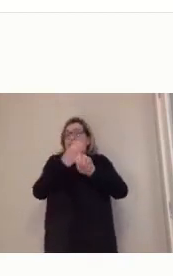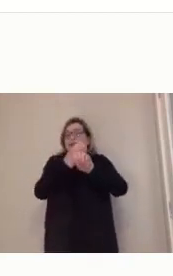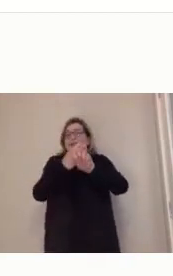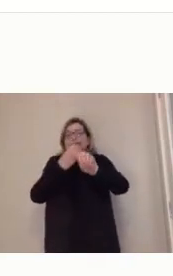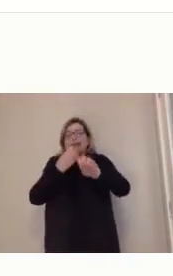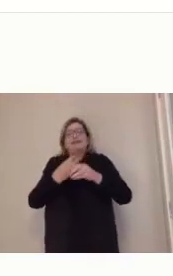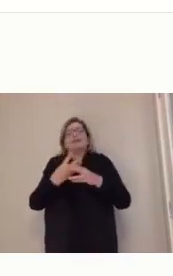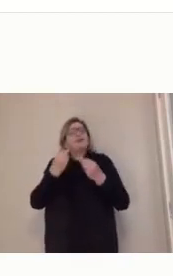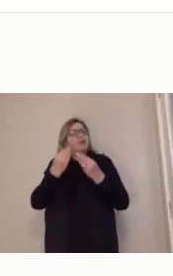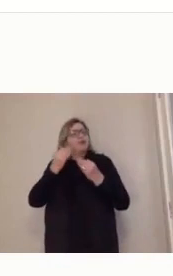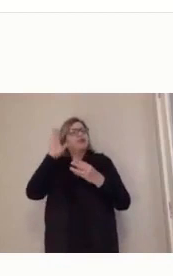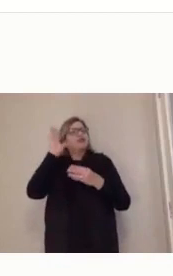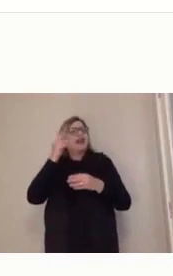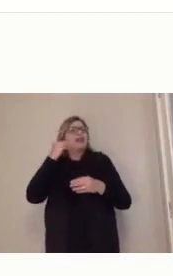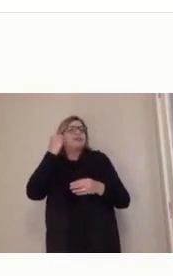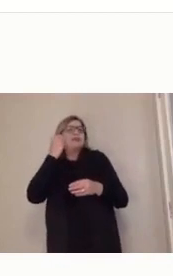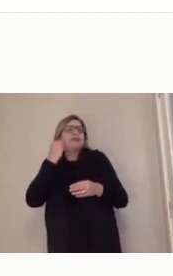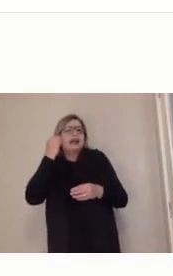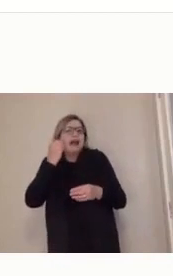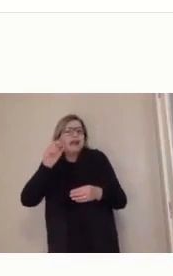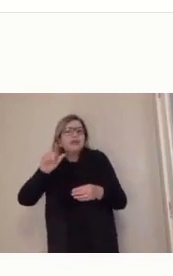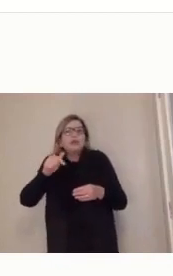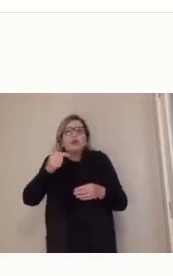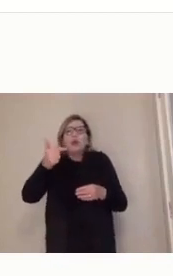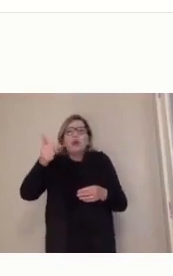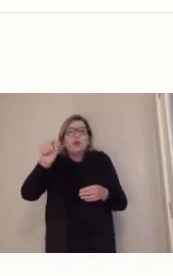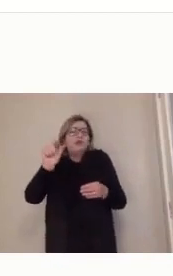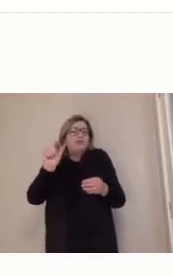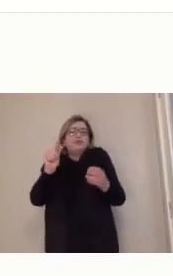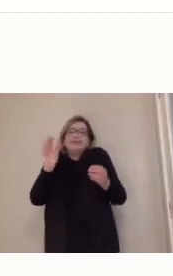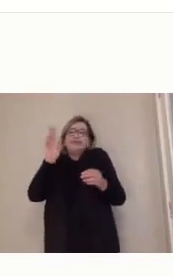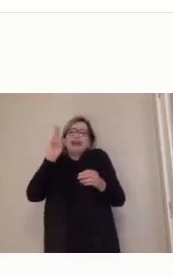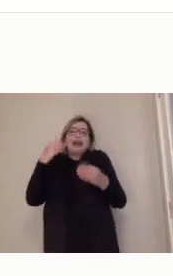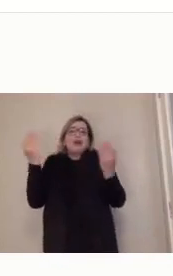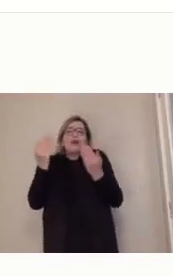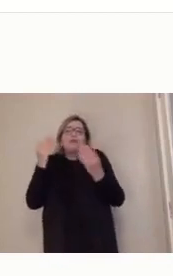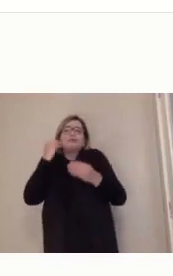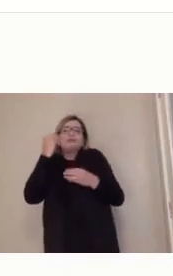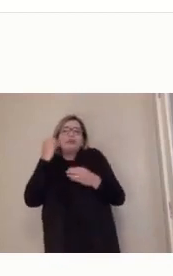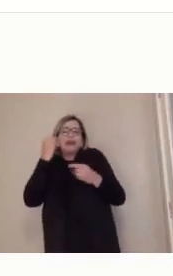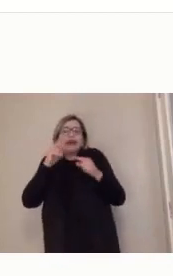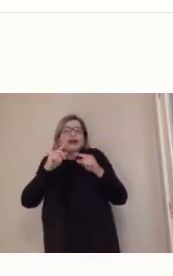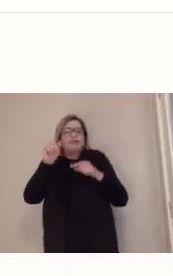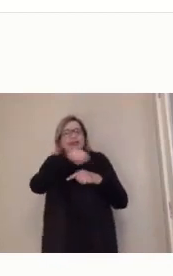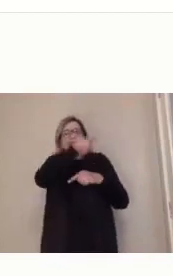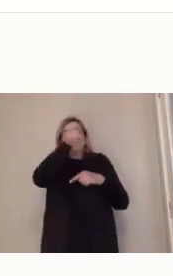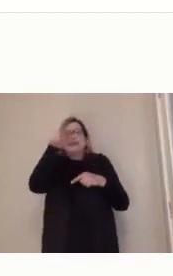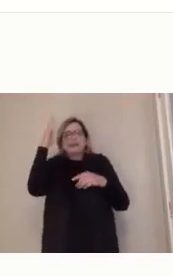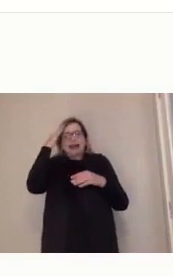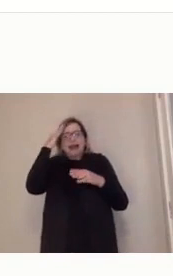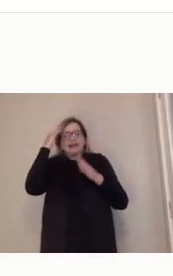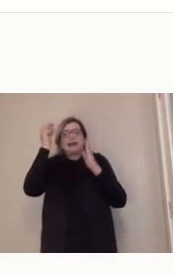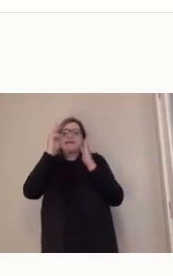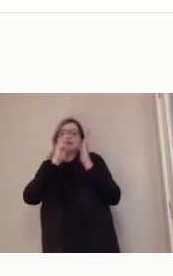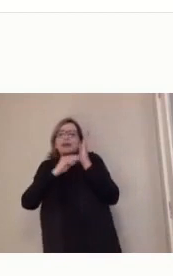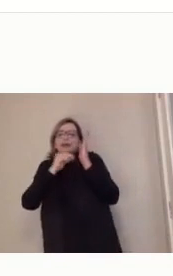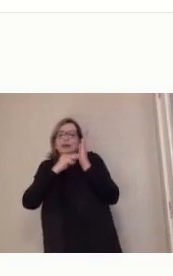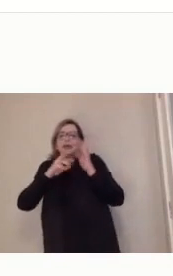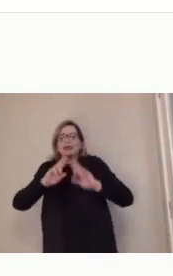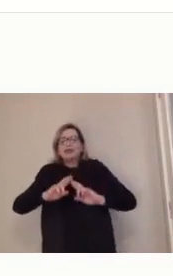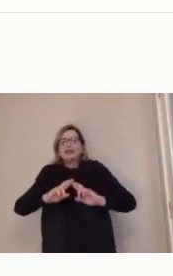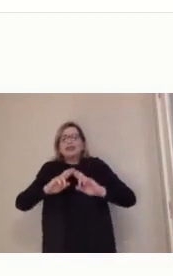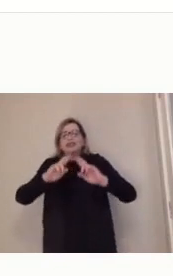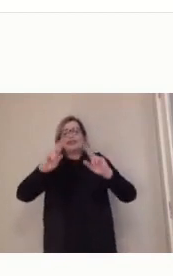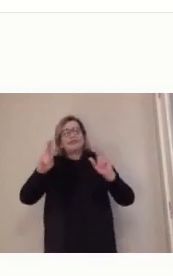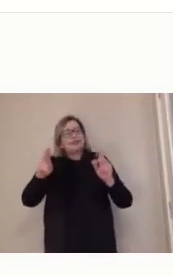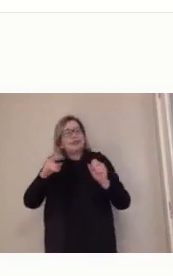outros sabem que é uma metodologia diferenciada, é uma proposta que tem todo um suporte, né,